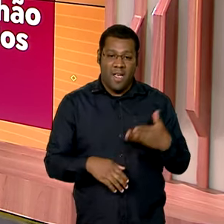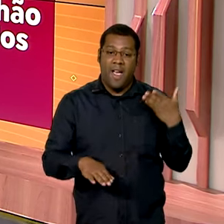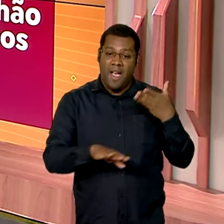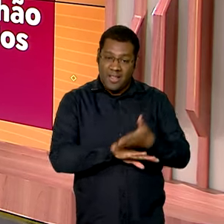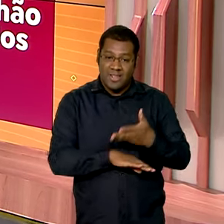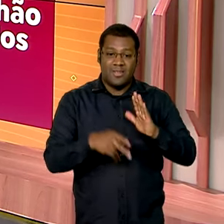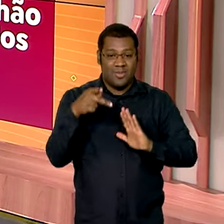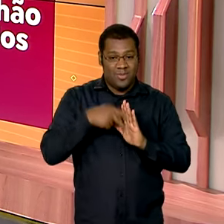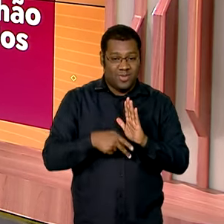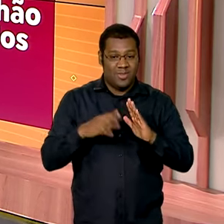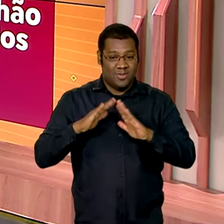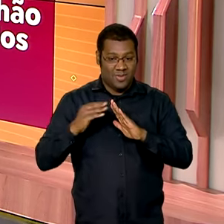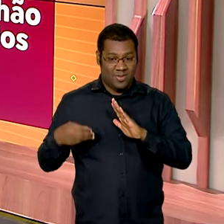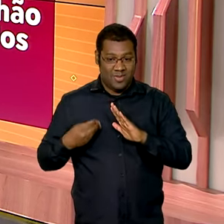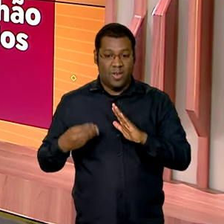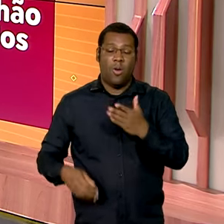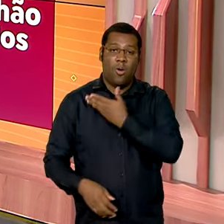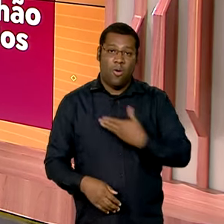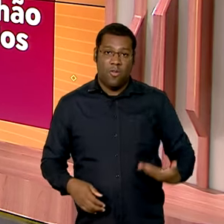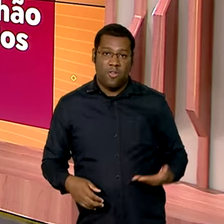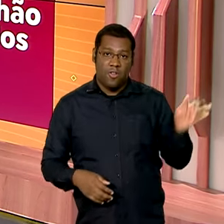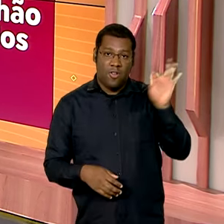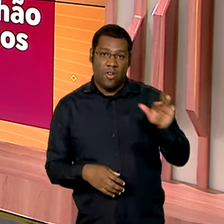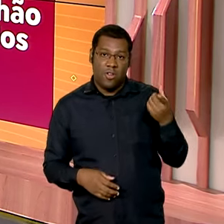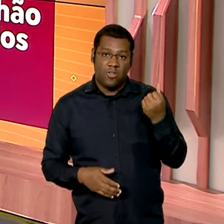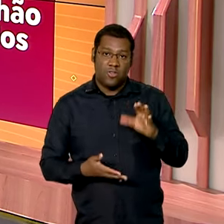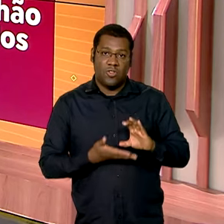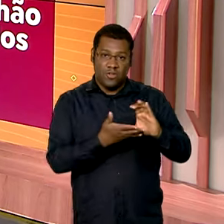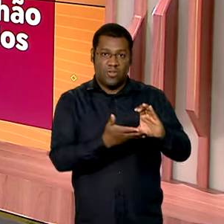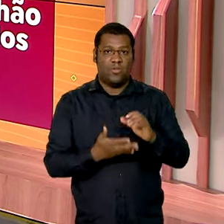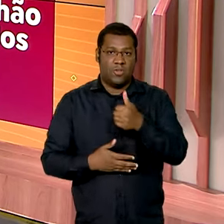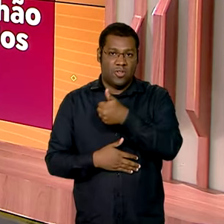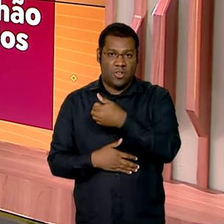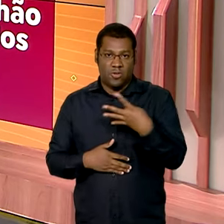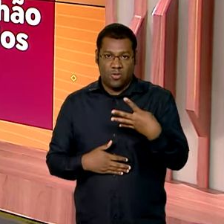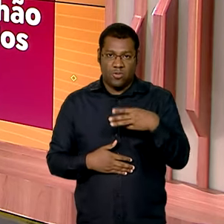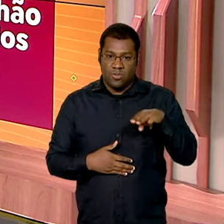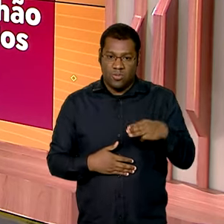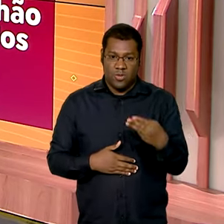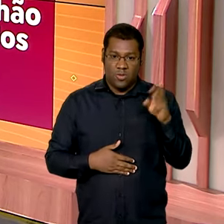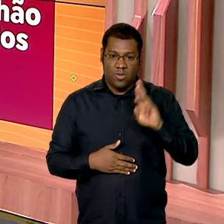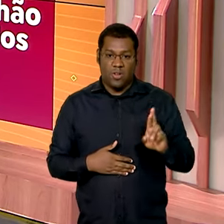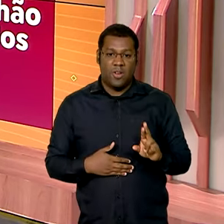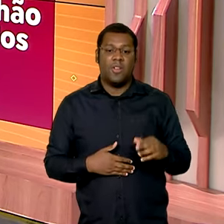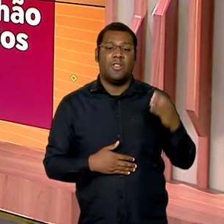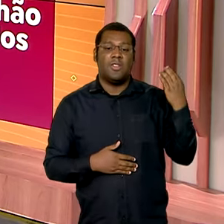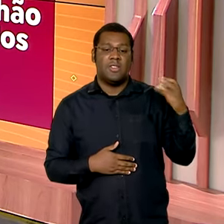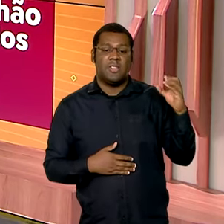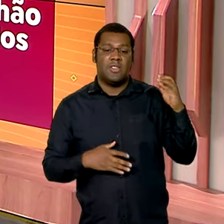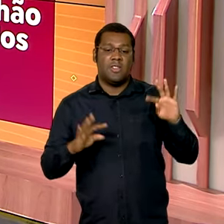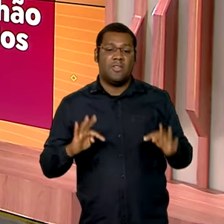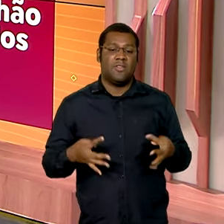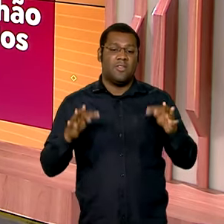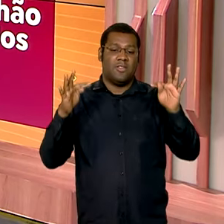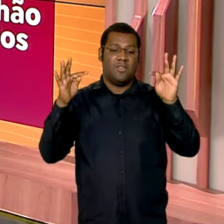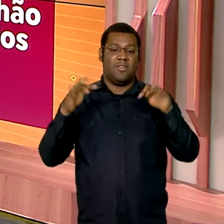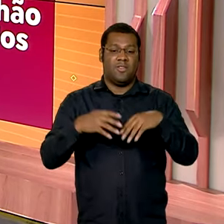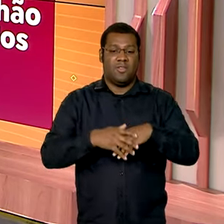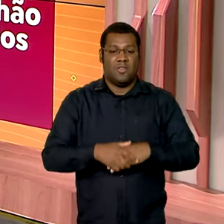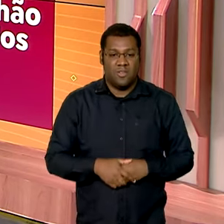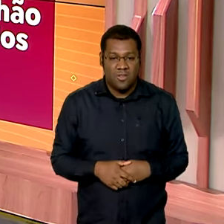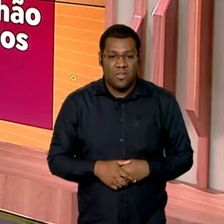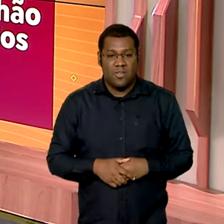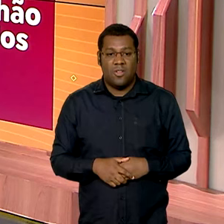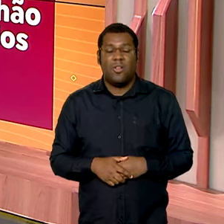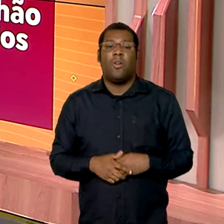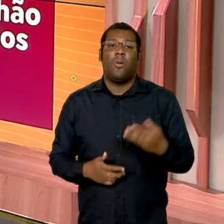Minha Vida, investimento de mais de R 14 milhões. Ciência e tecnologia, a cidade recebeu financiamentos